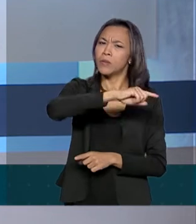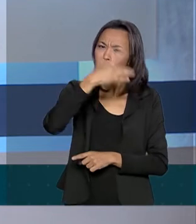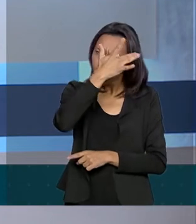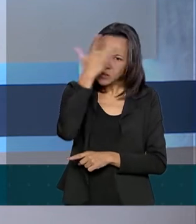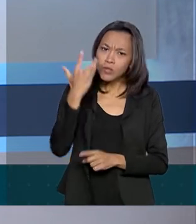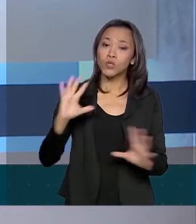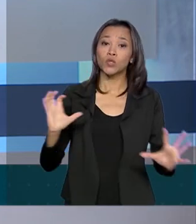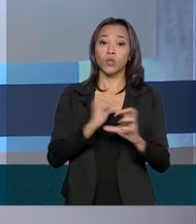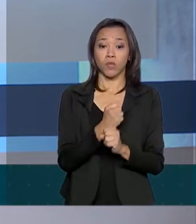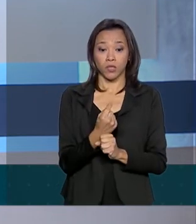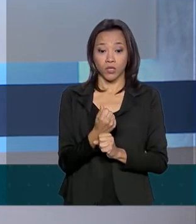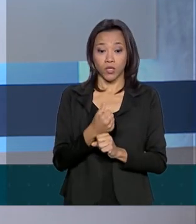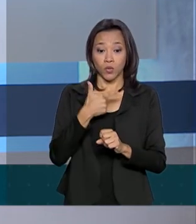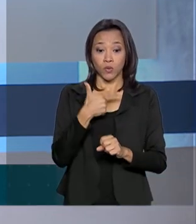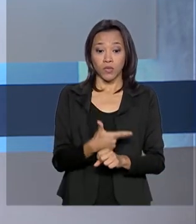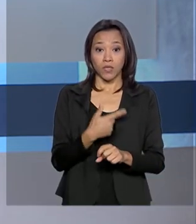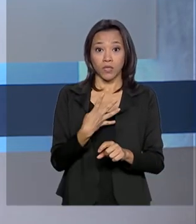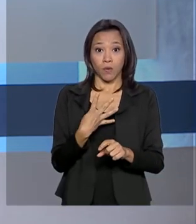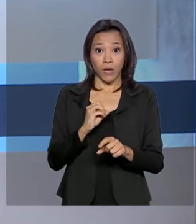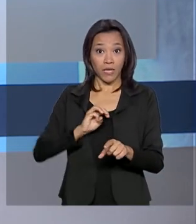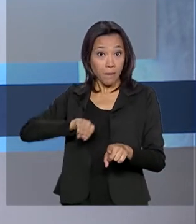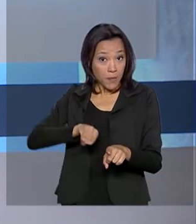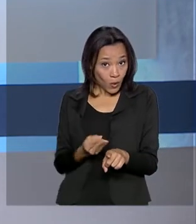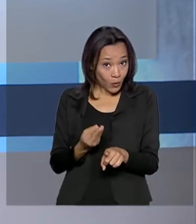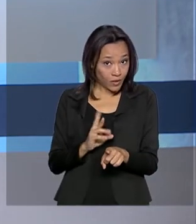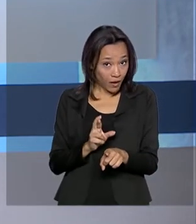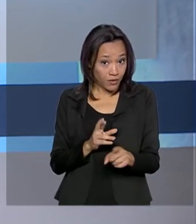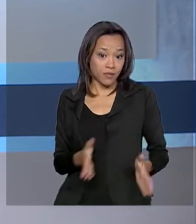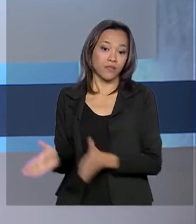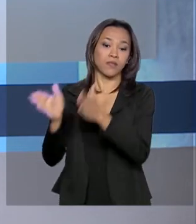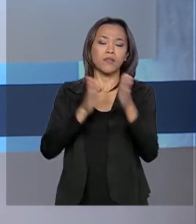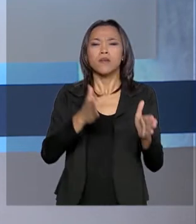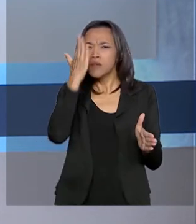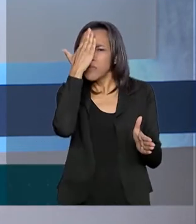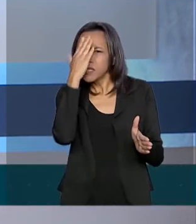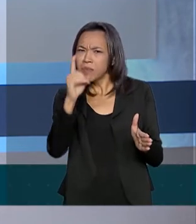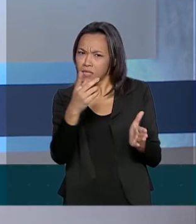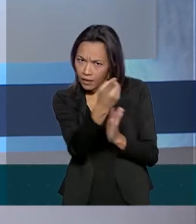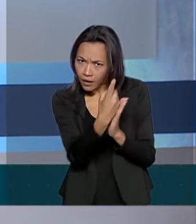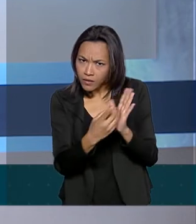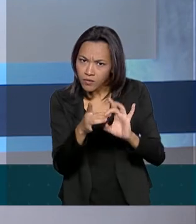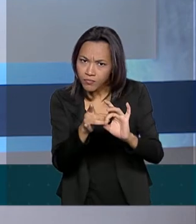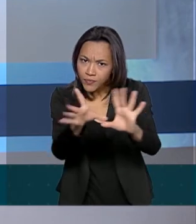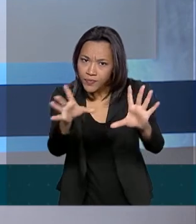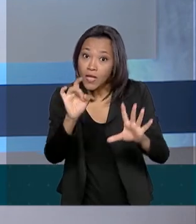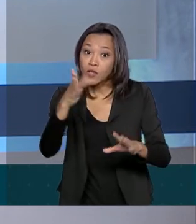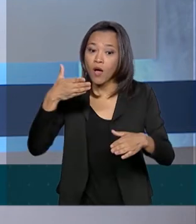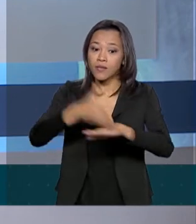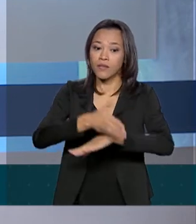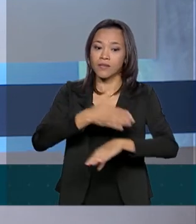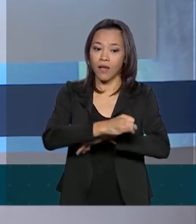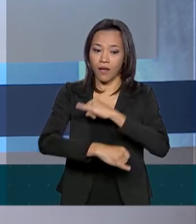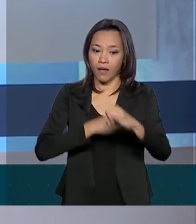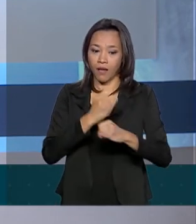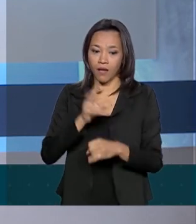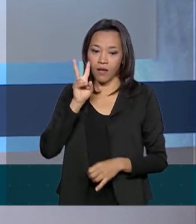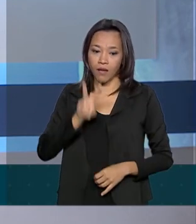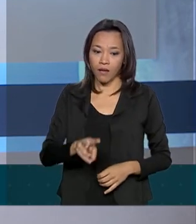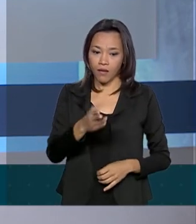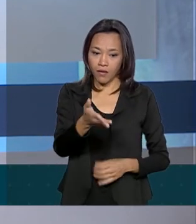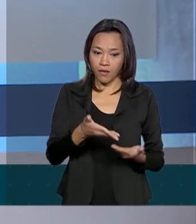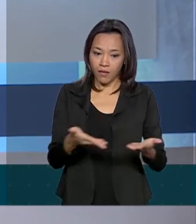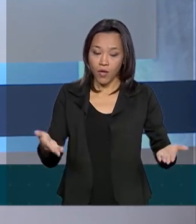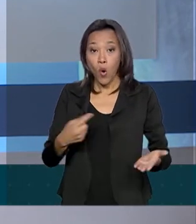totalizando aí 240 milhões de reais. Para saber se teve a declaração liberada, é só acessar a página da Receita na internet